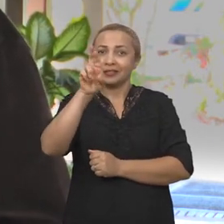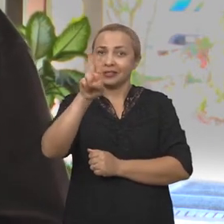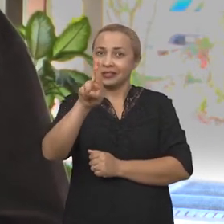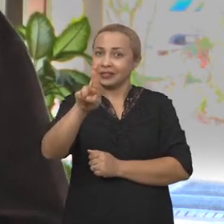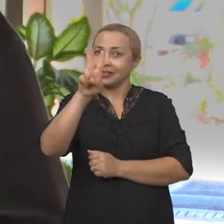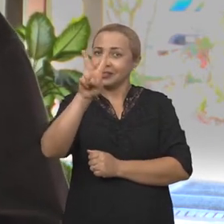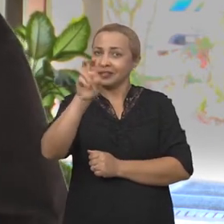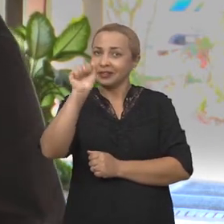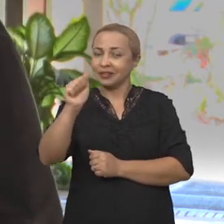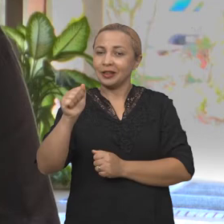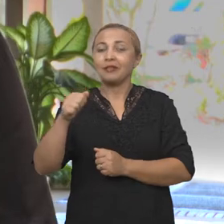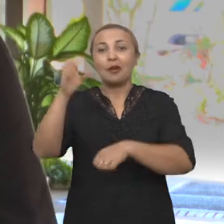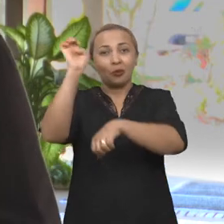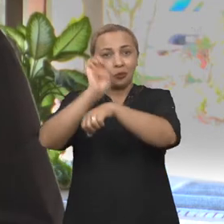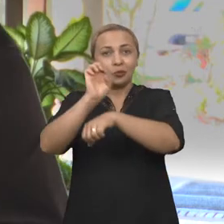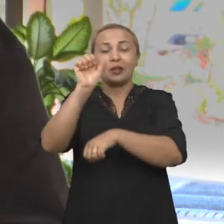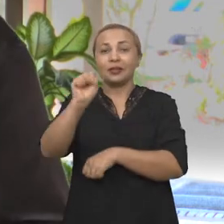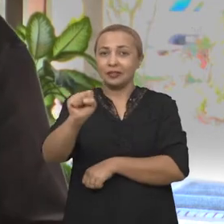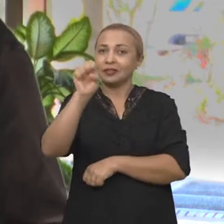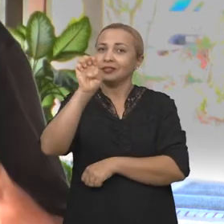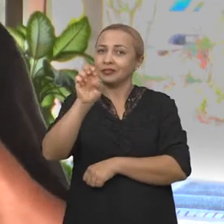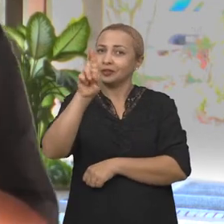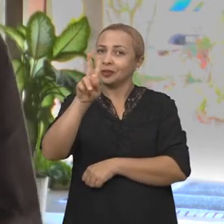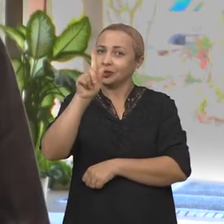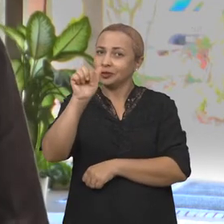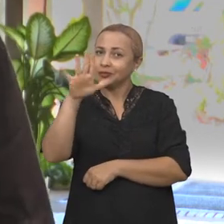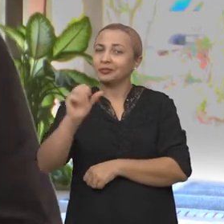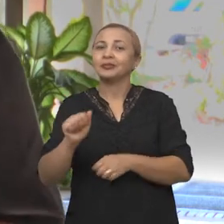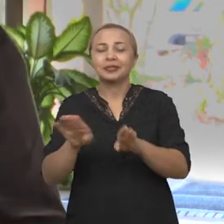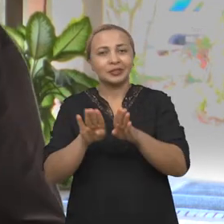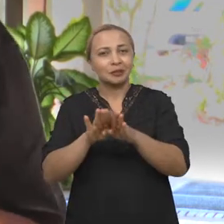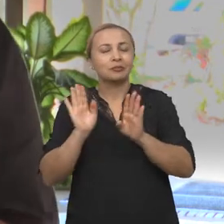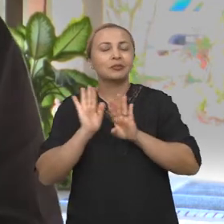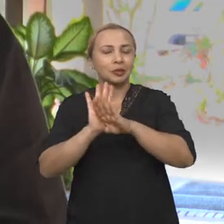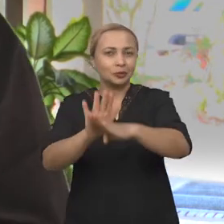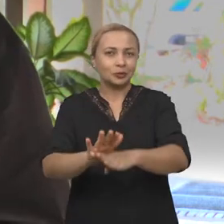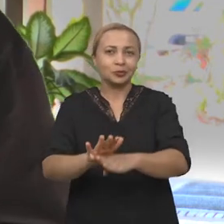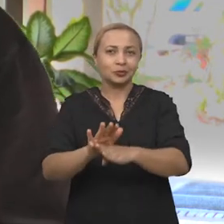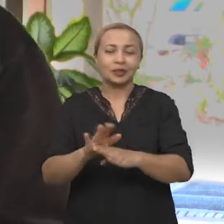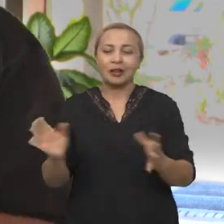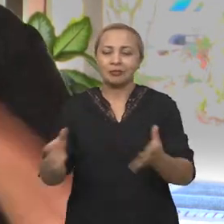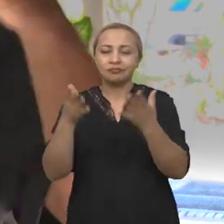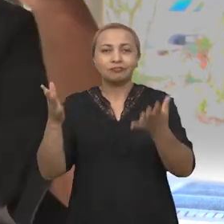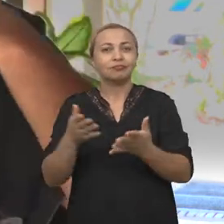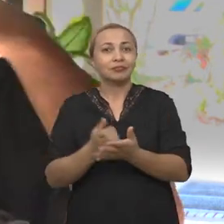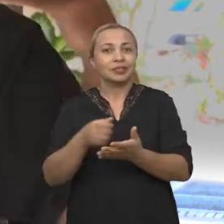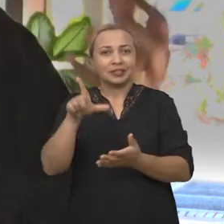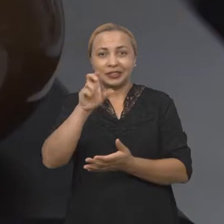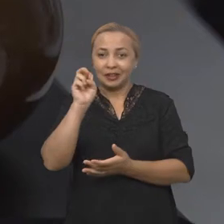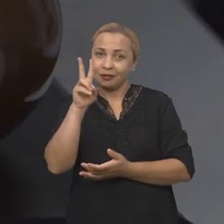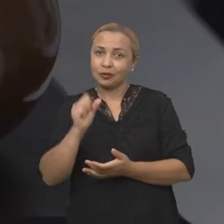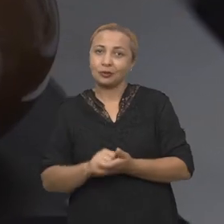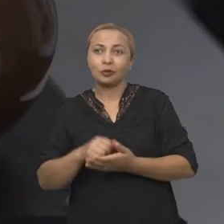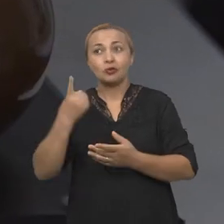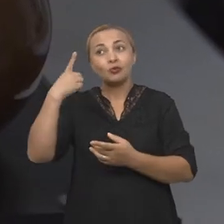Cervejeiros Artesanais de Sergipe, que também ajuda a incrementar e alimentar esse banco com leveduras de fora. E, ao mesmo tempo,